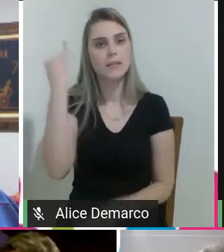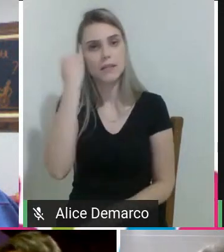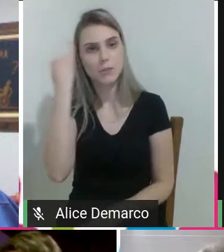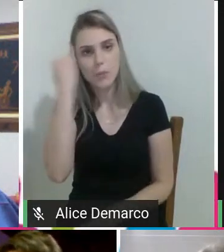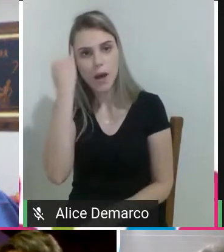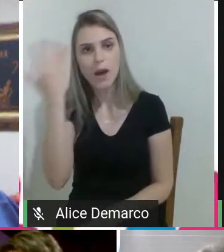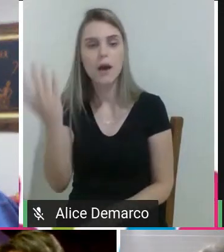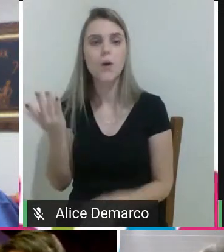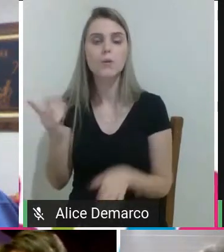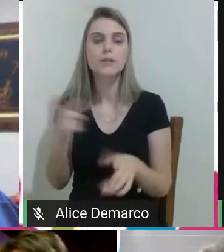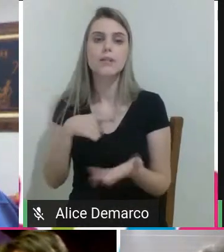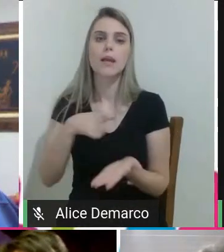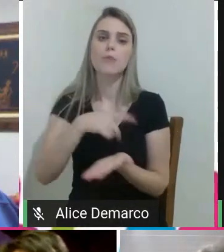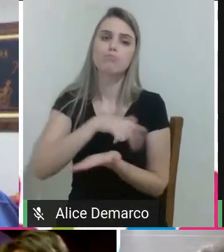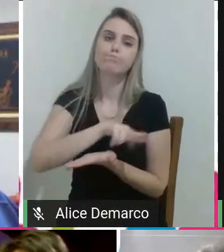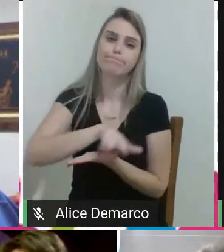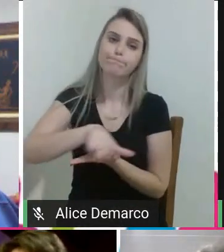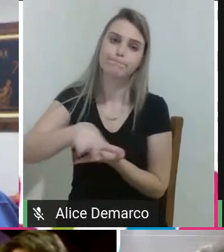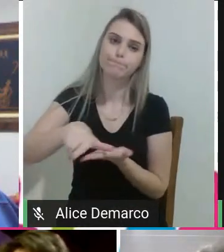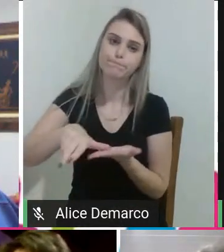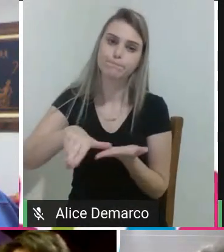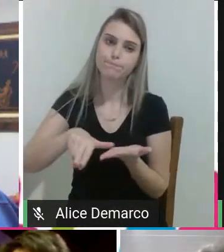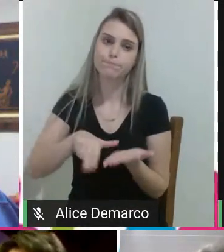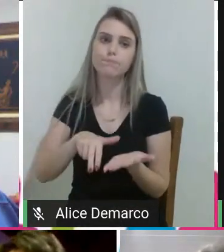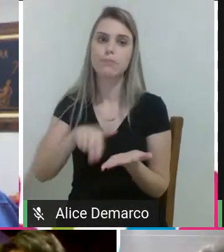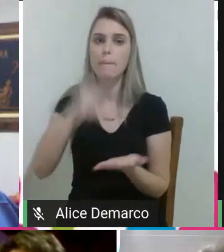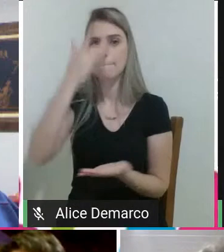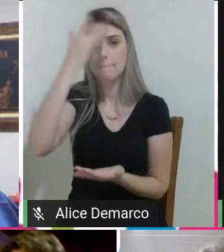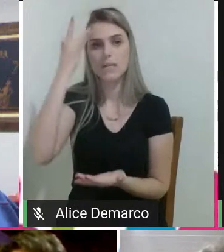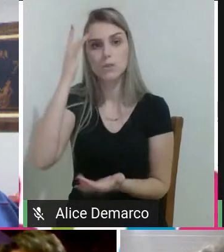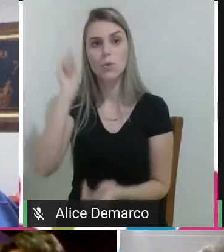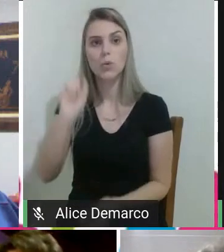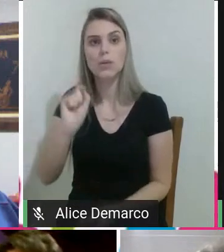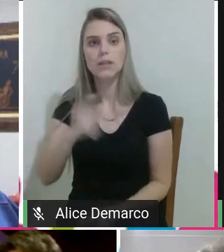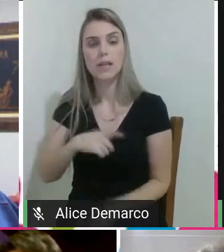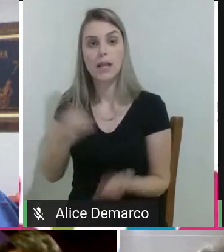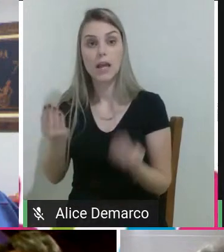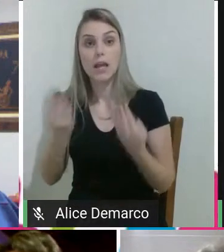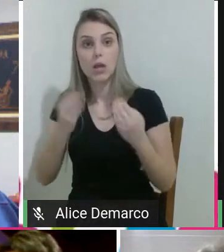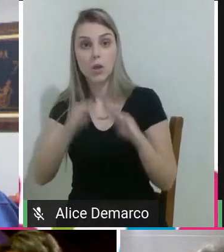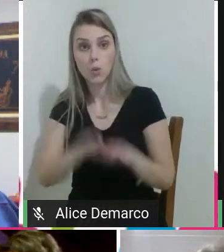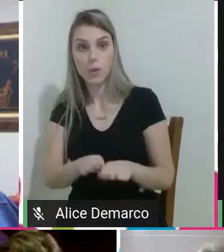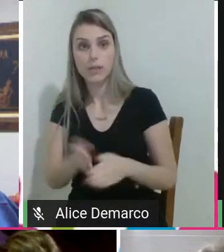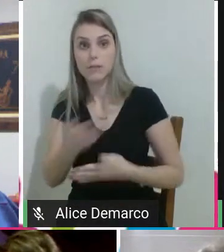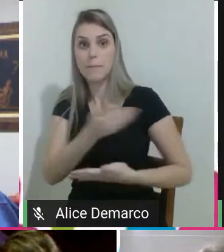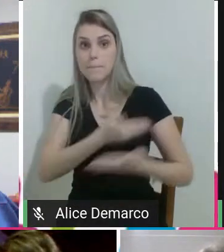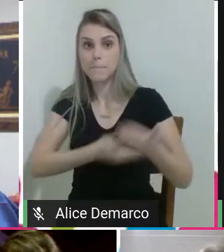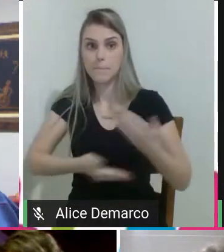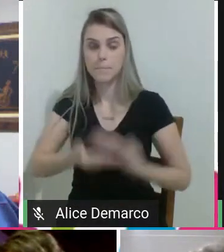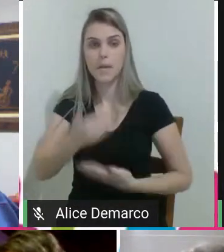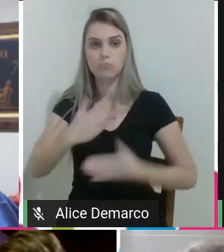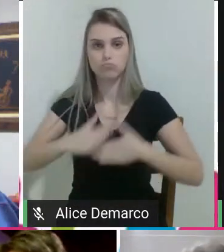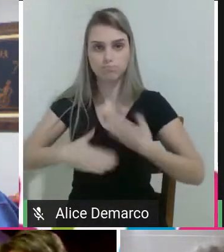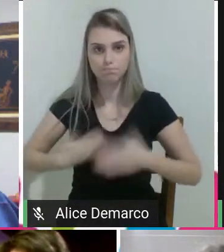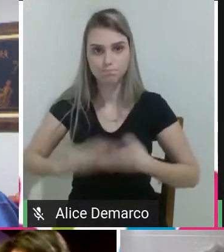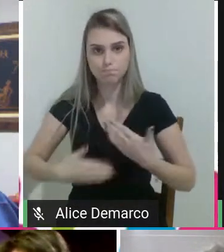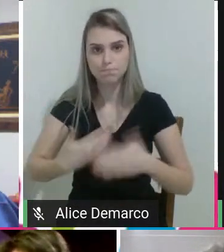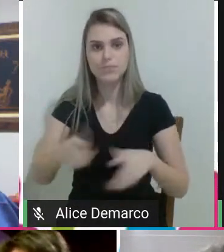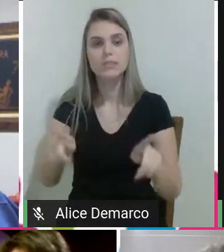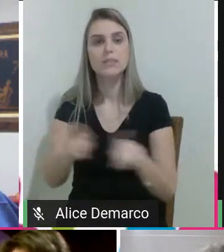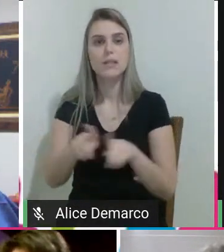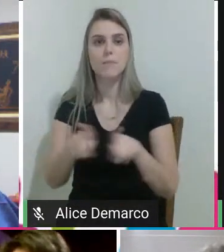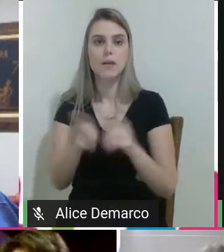a gente tem aí uma série de pessoas que estão incluídas e participando desse processo também de inclusão,